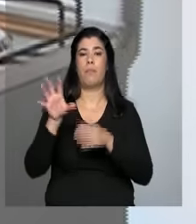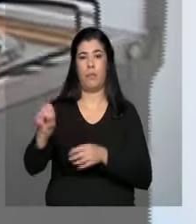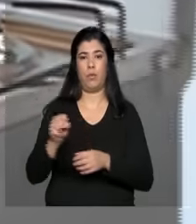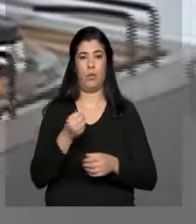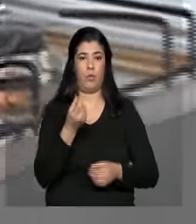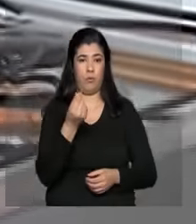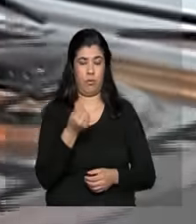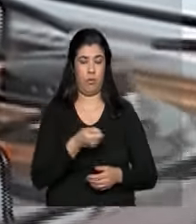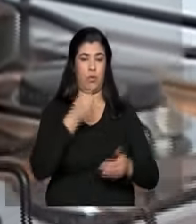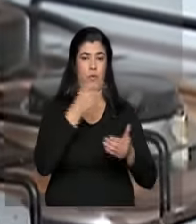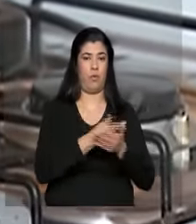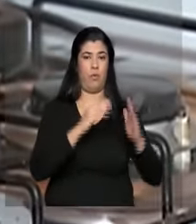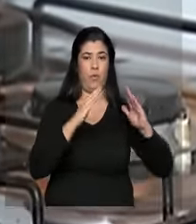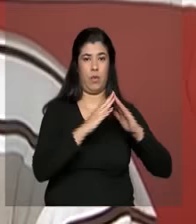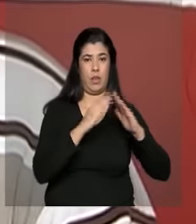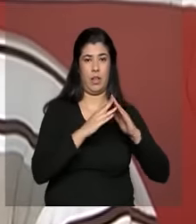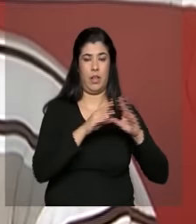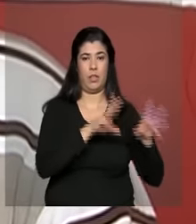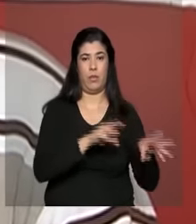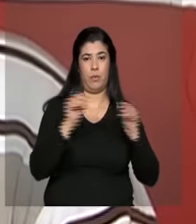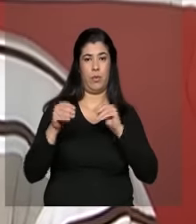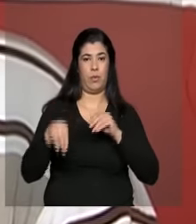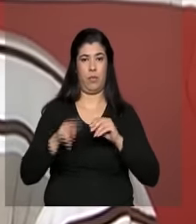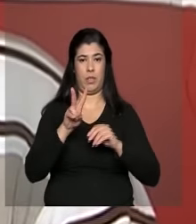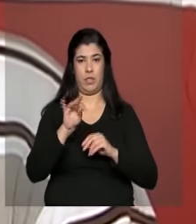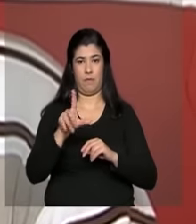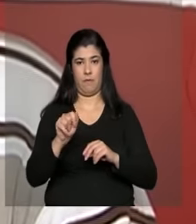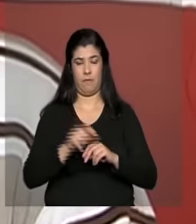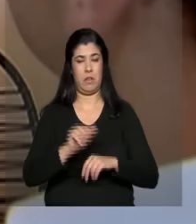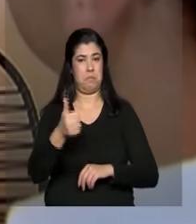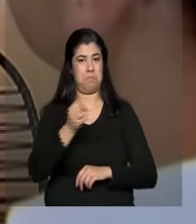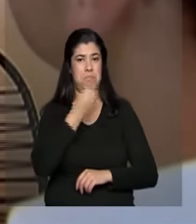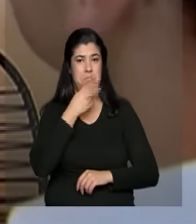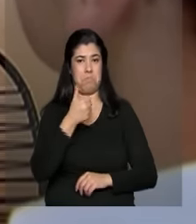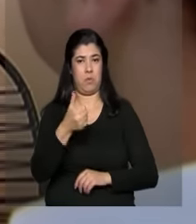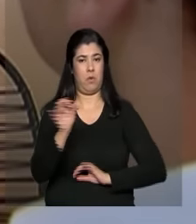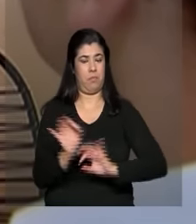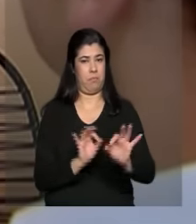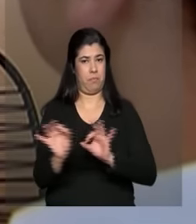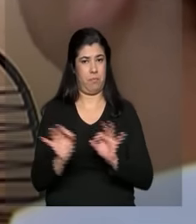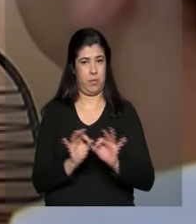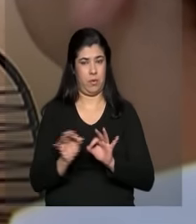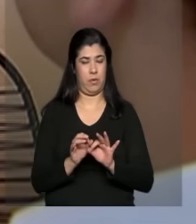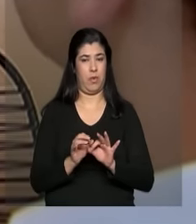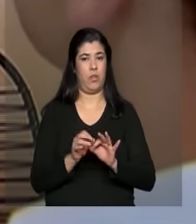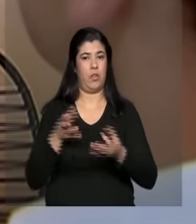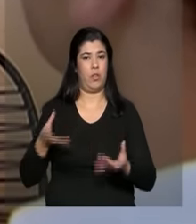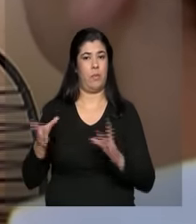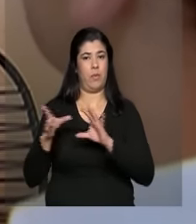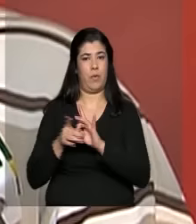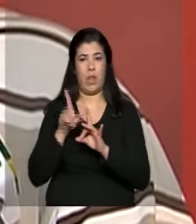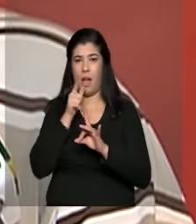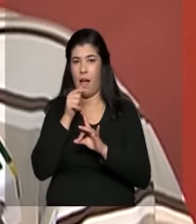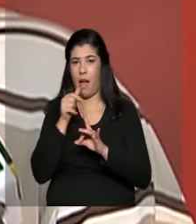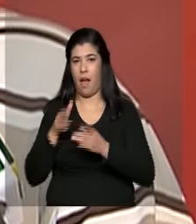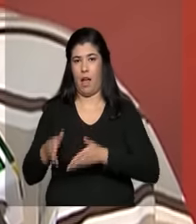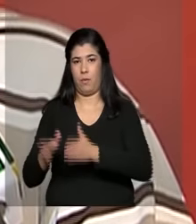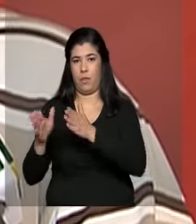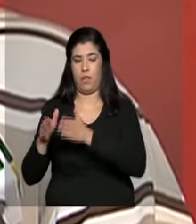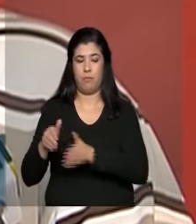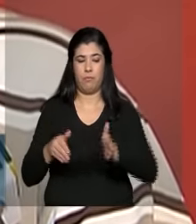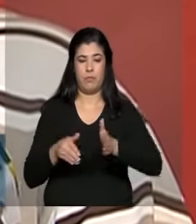mudou para a Vila Captação. Ele avalia como positivo o projeto de integração do Rio São Francisco. O